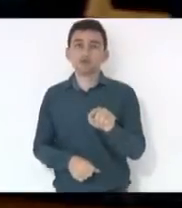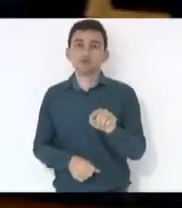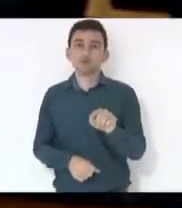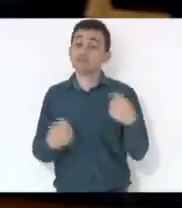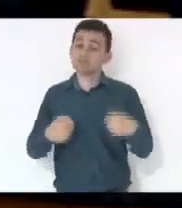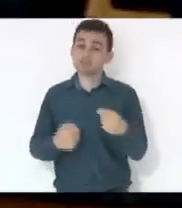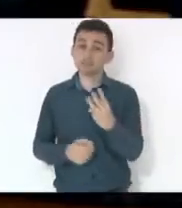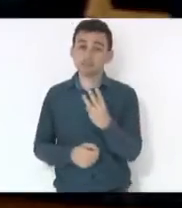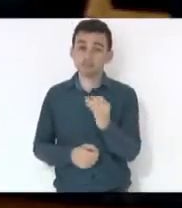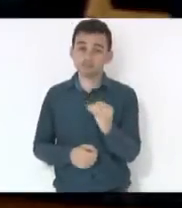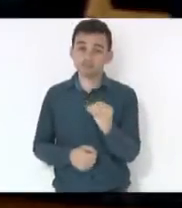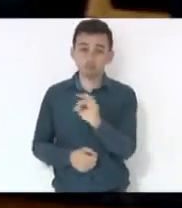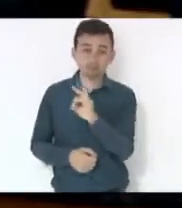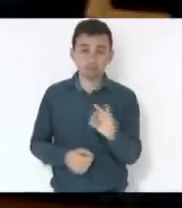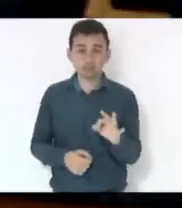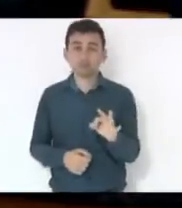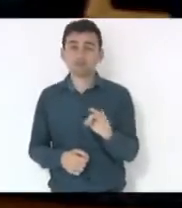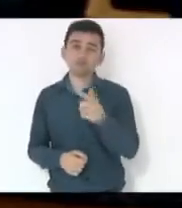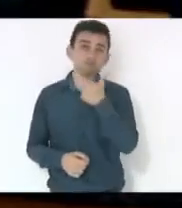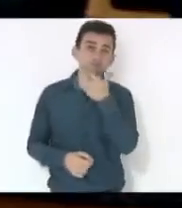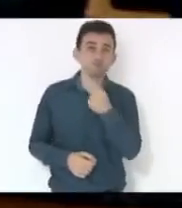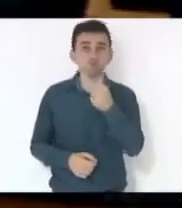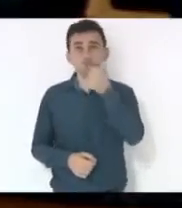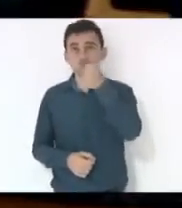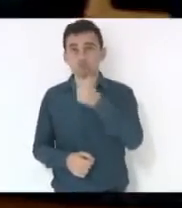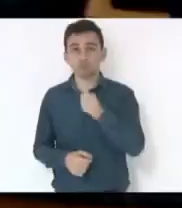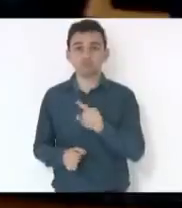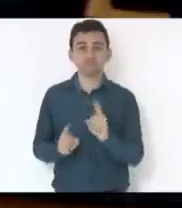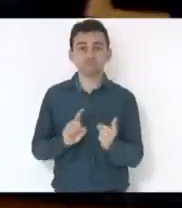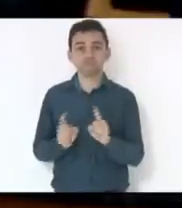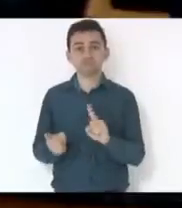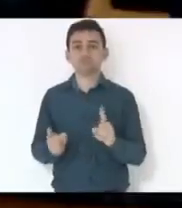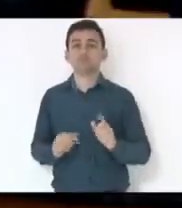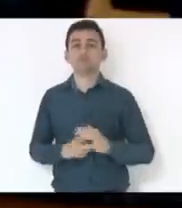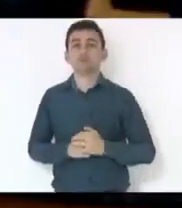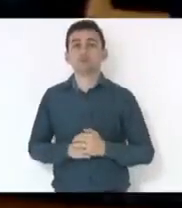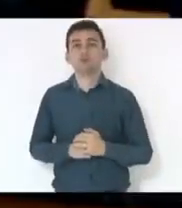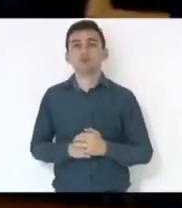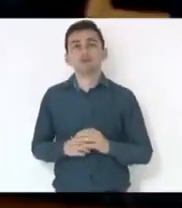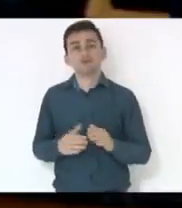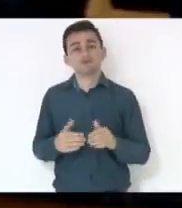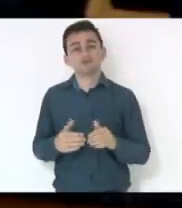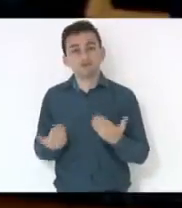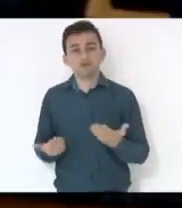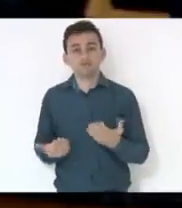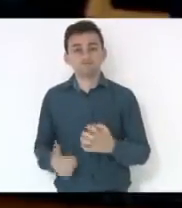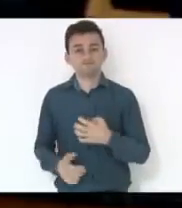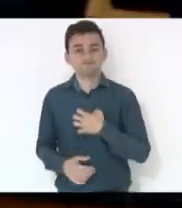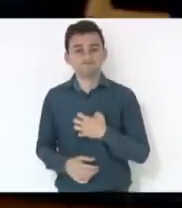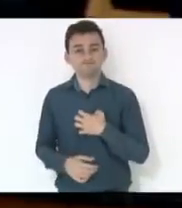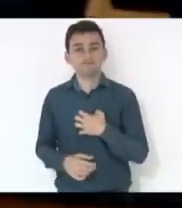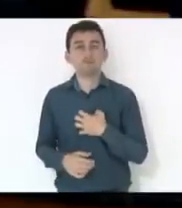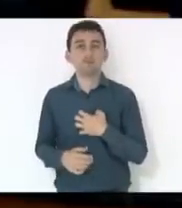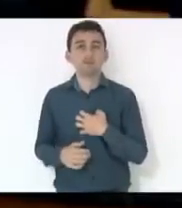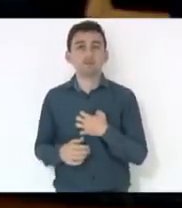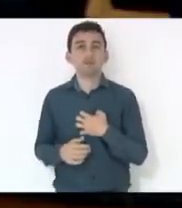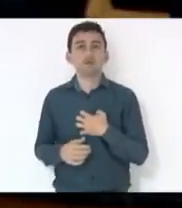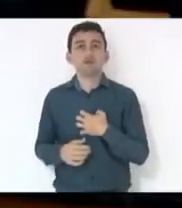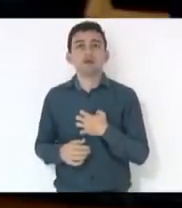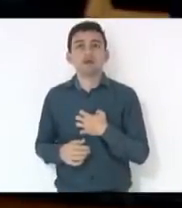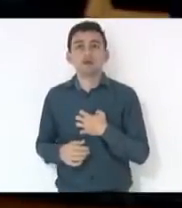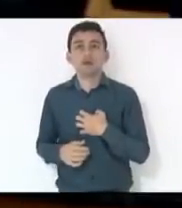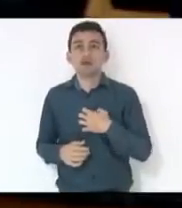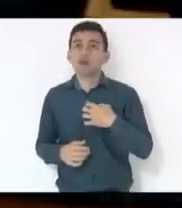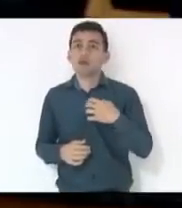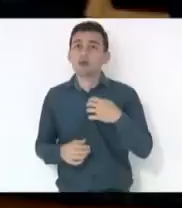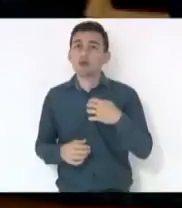30% de um, pelo menos, masculino ou feminino. Então, nesse sentido, eu acho que o projeto não